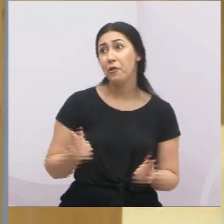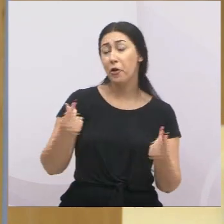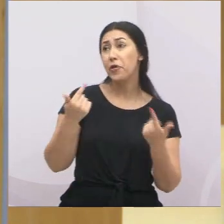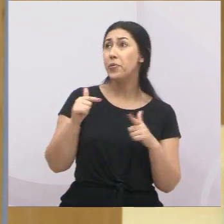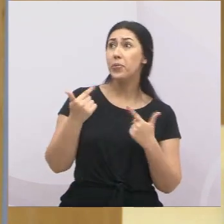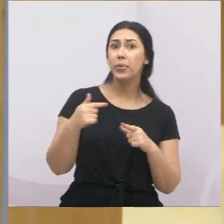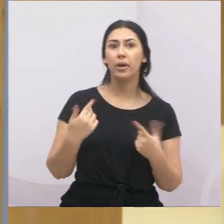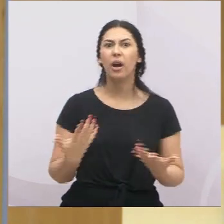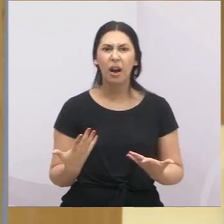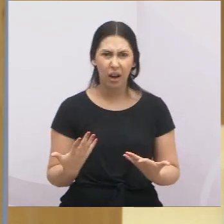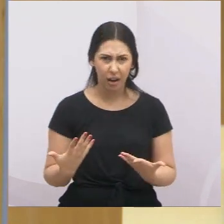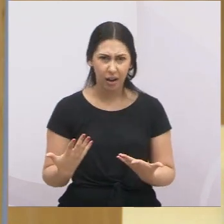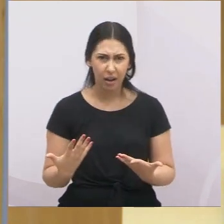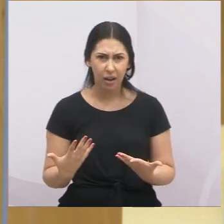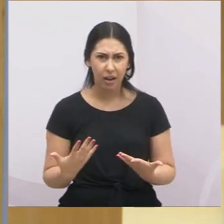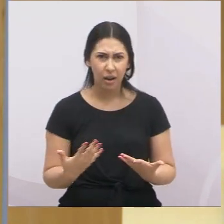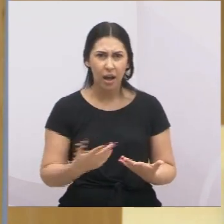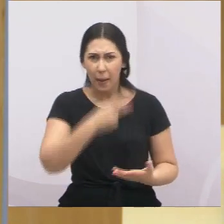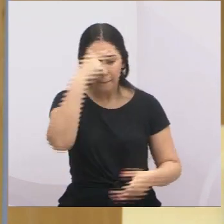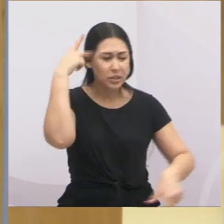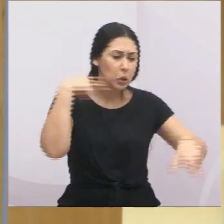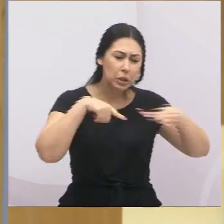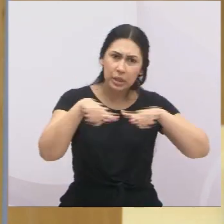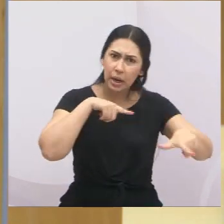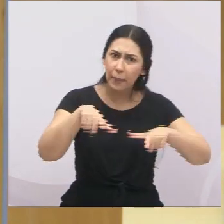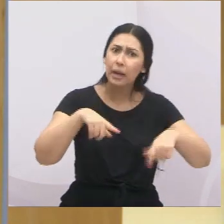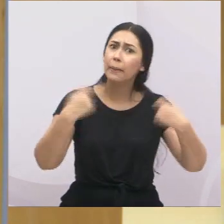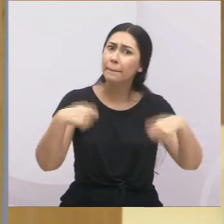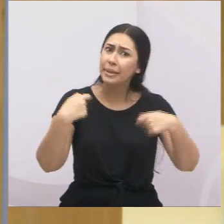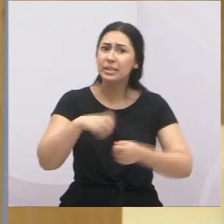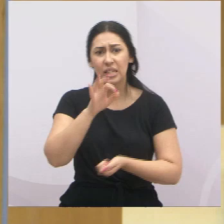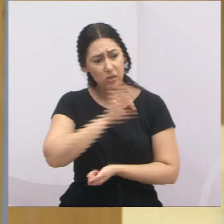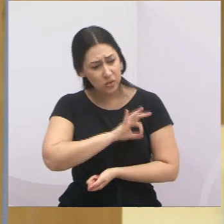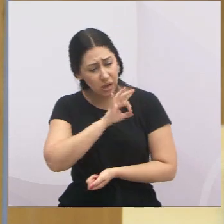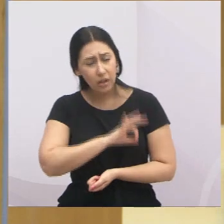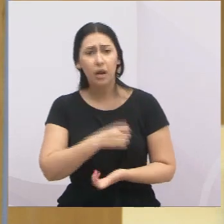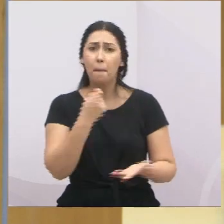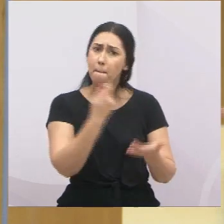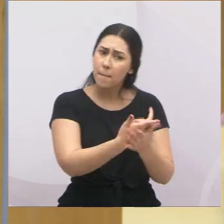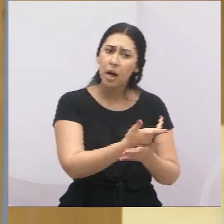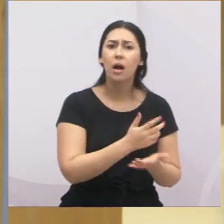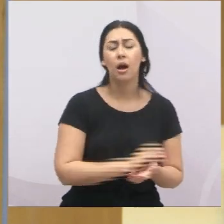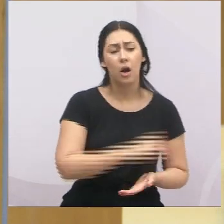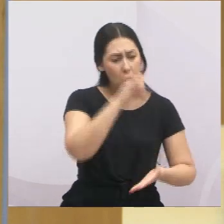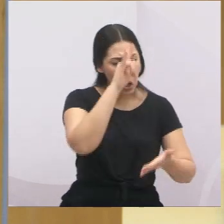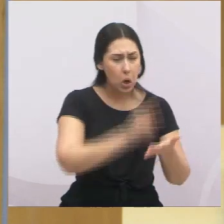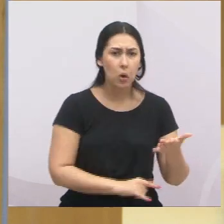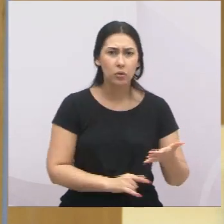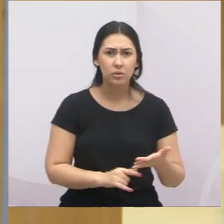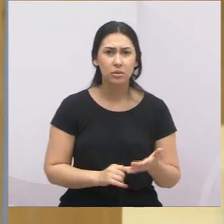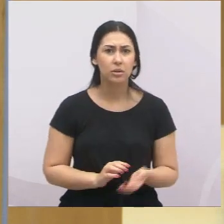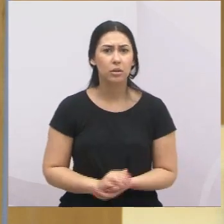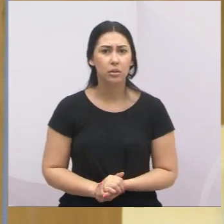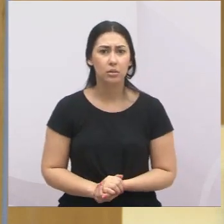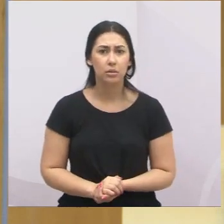Deixar o trabalhador que conta com o seu salário, com as suas contas para pagar, coisa de 250 mil.